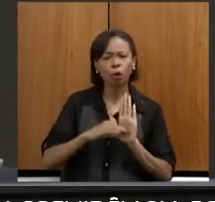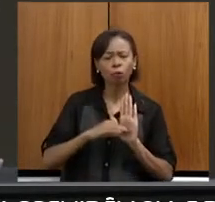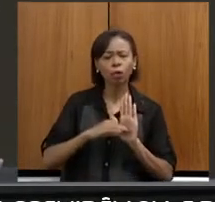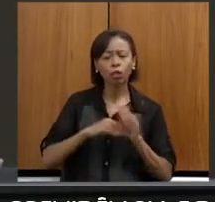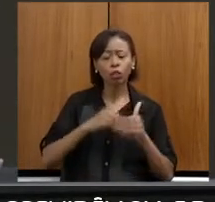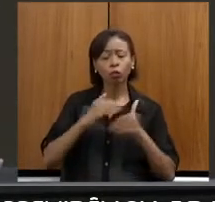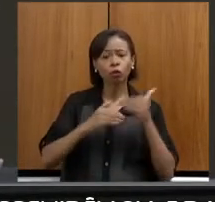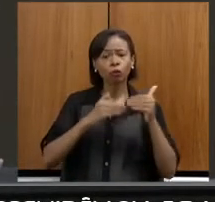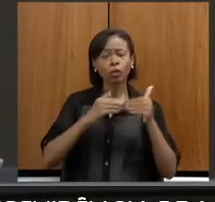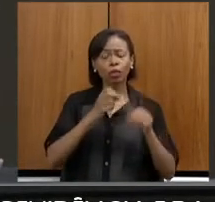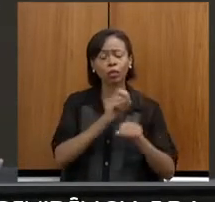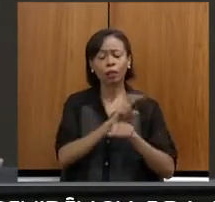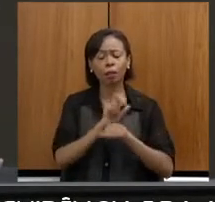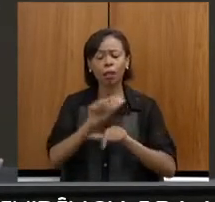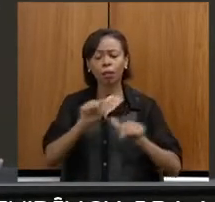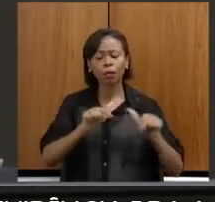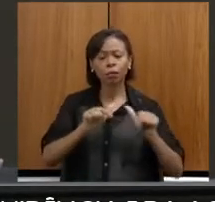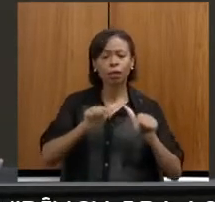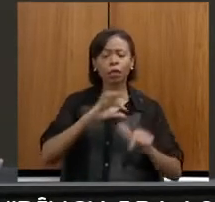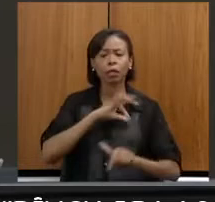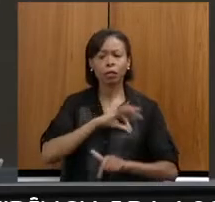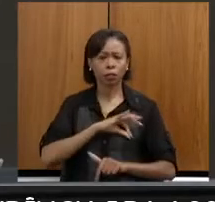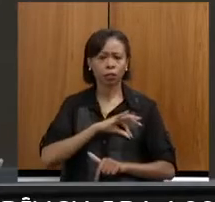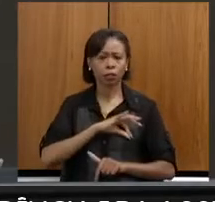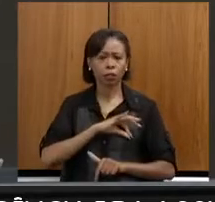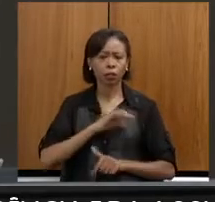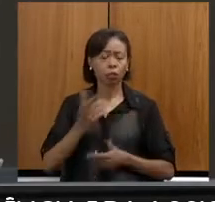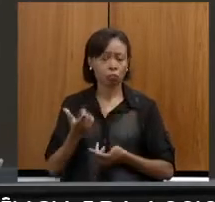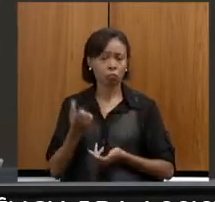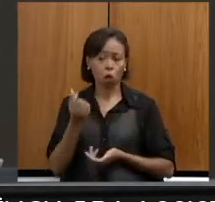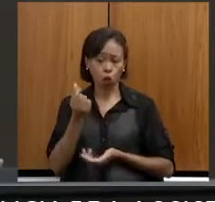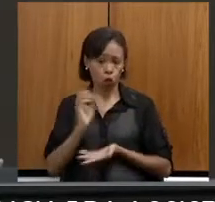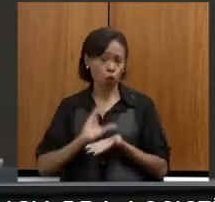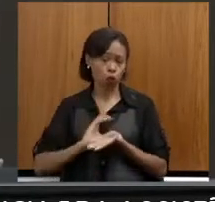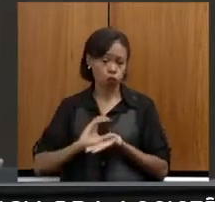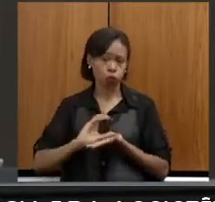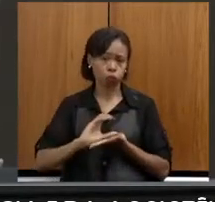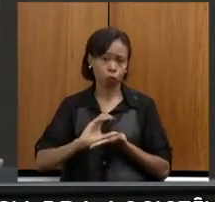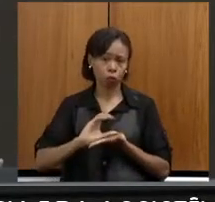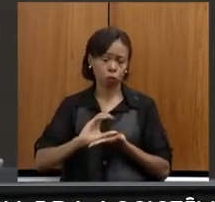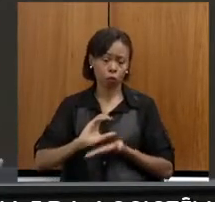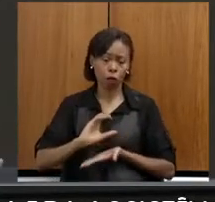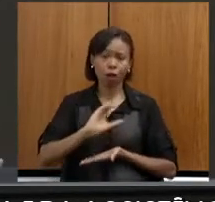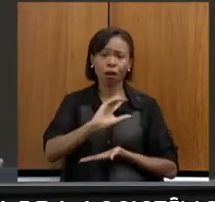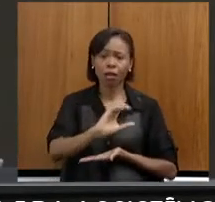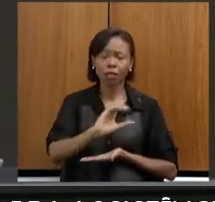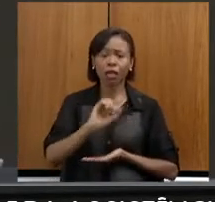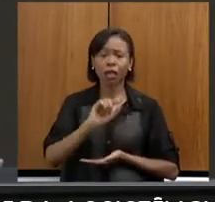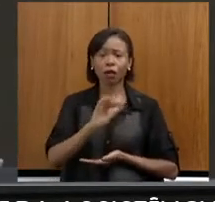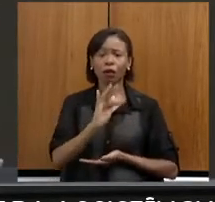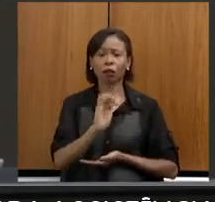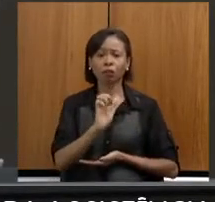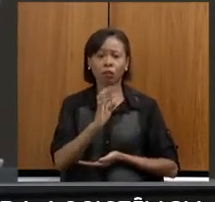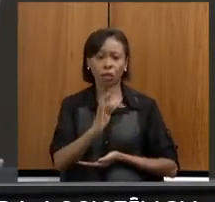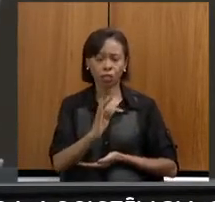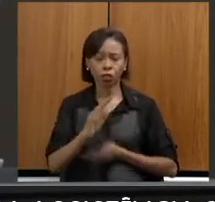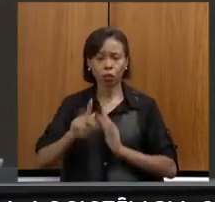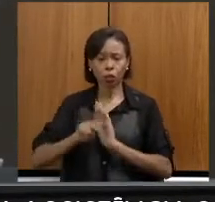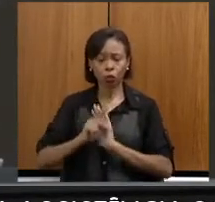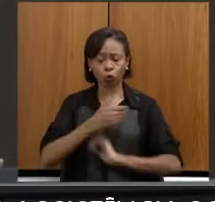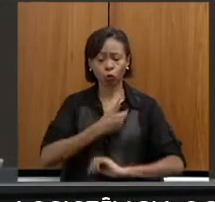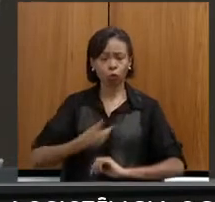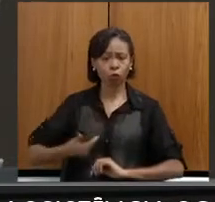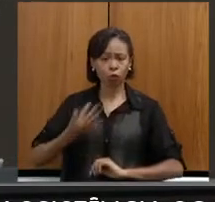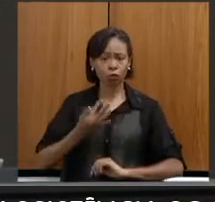da diminuição da previsão de recursos a serem repassados ao FET pelo governo federal?